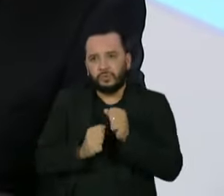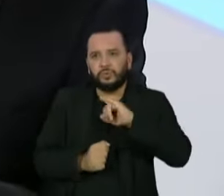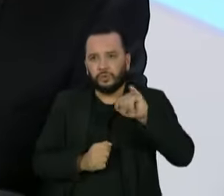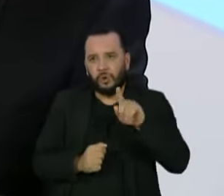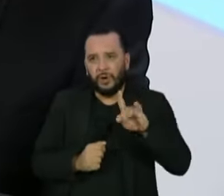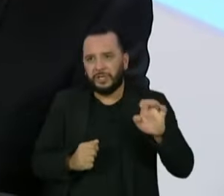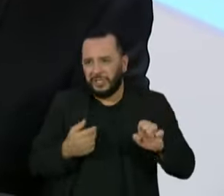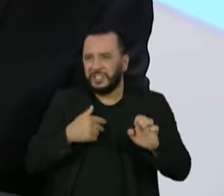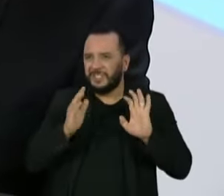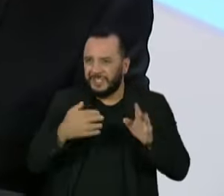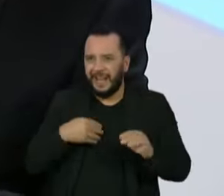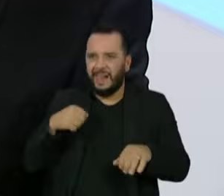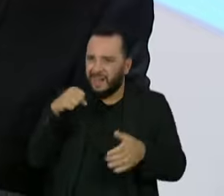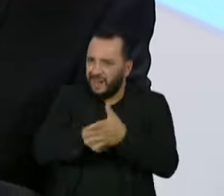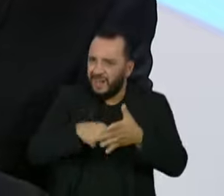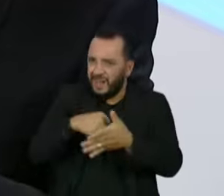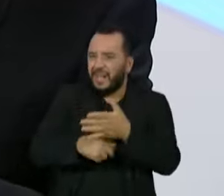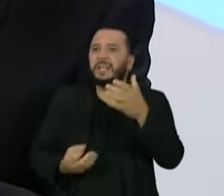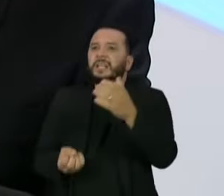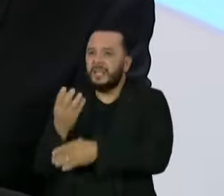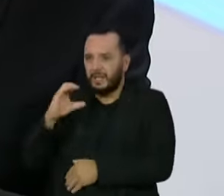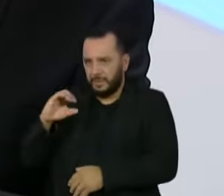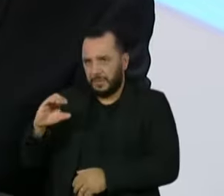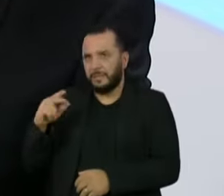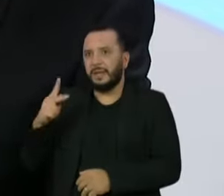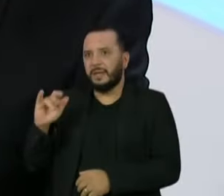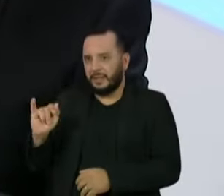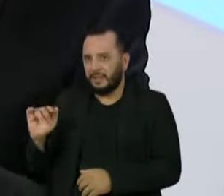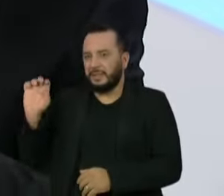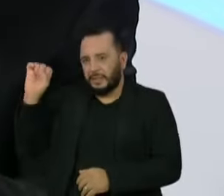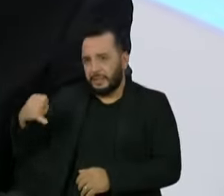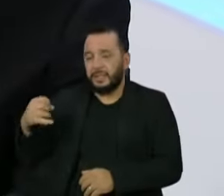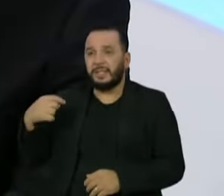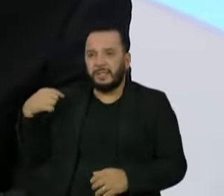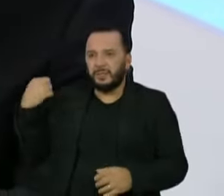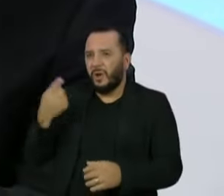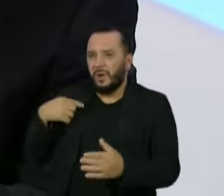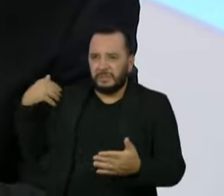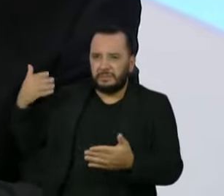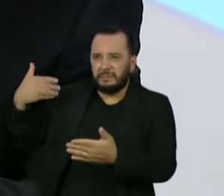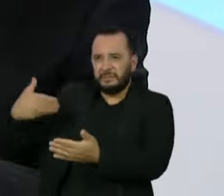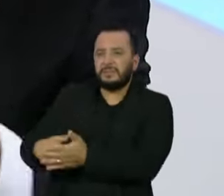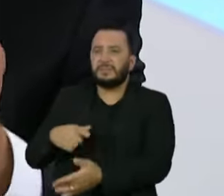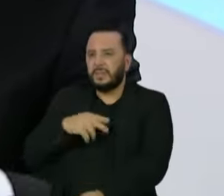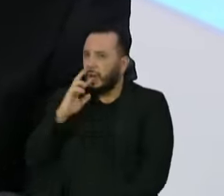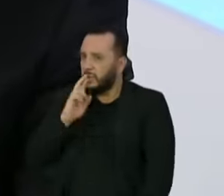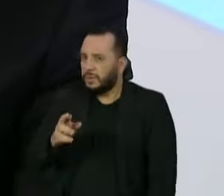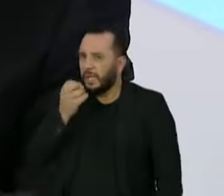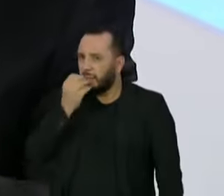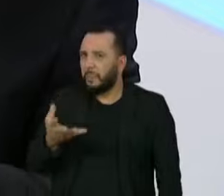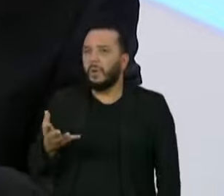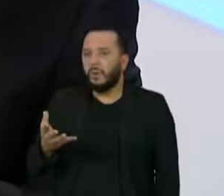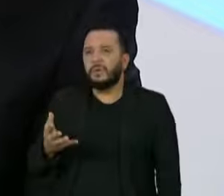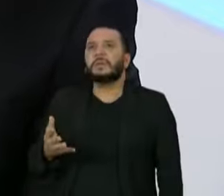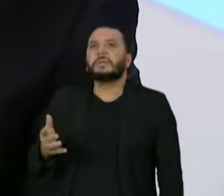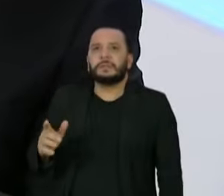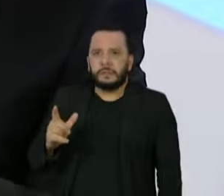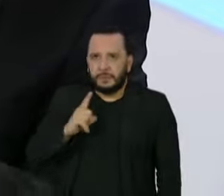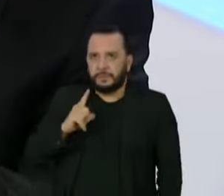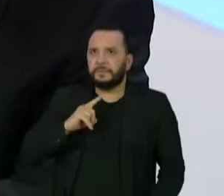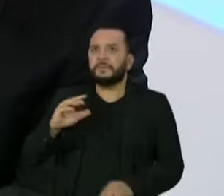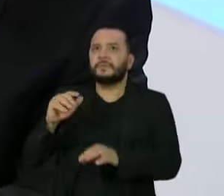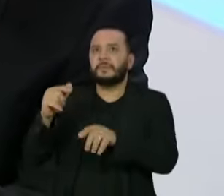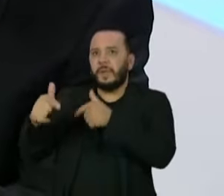Então, chegar na reta final, é importante você garantir, dizer, olha, nós chegamos até aqui e tem, sim, resultado. Vamos ter um trabalho de composição, de